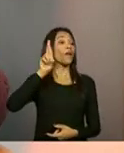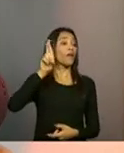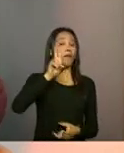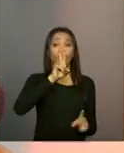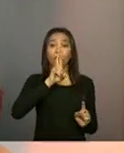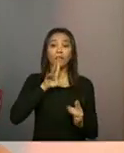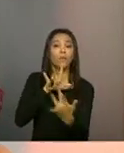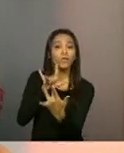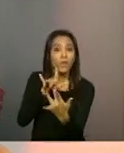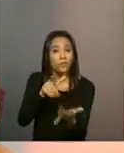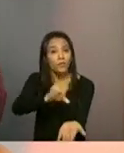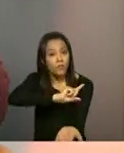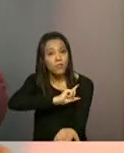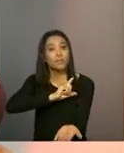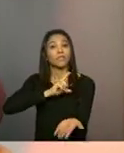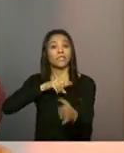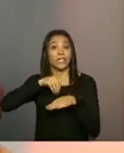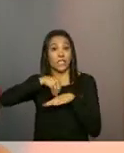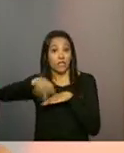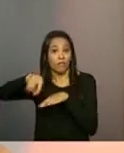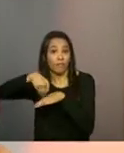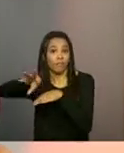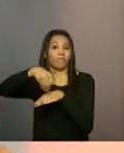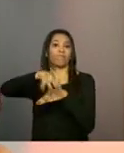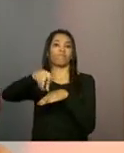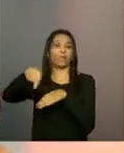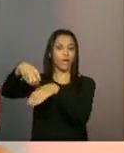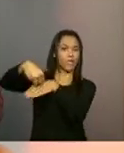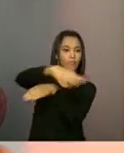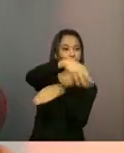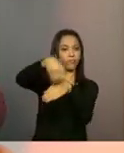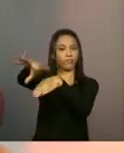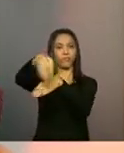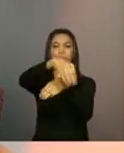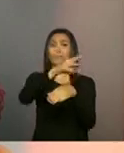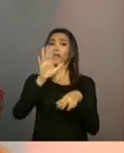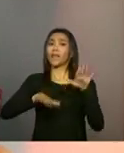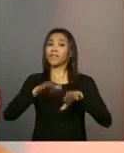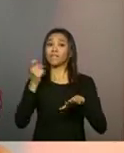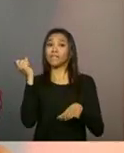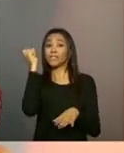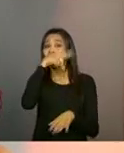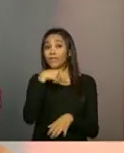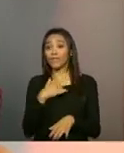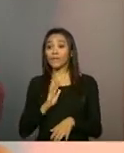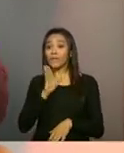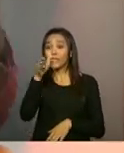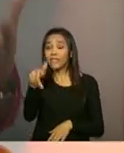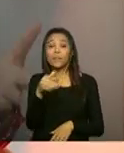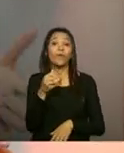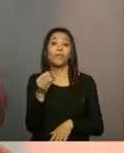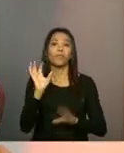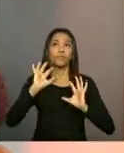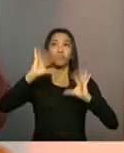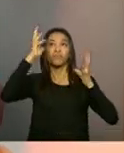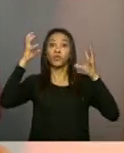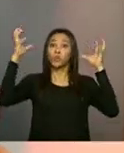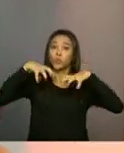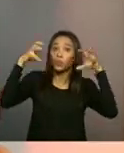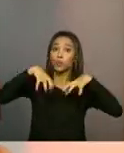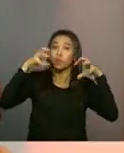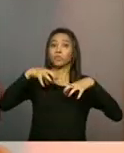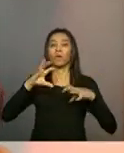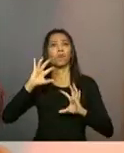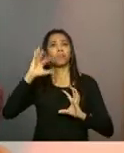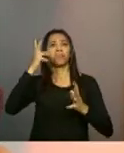para repassar as informações e tentar divulgar, quando não for possível ir, porque às vezes acontece períodos de chuva ou seca muito